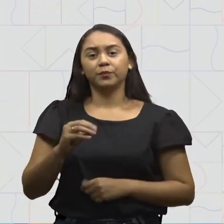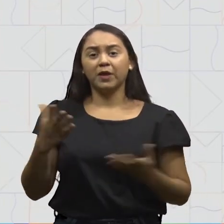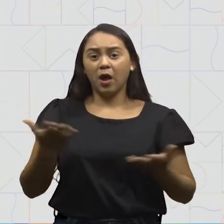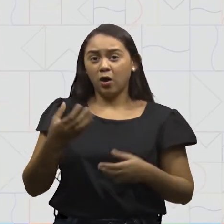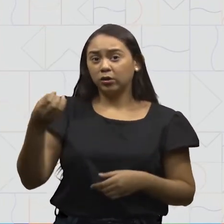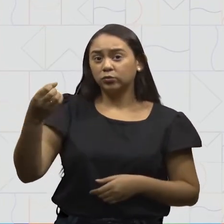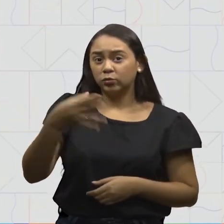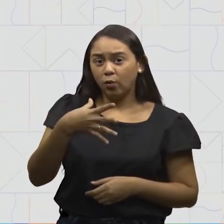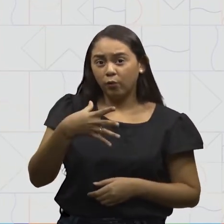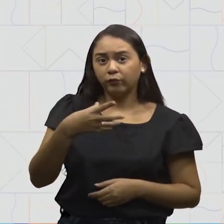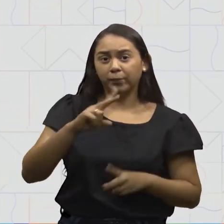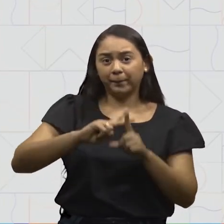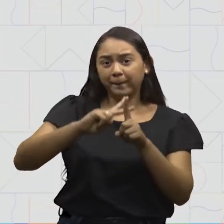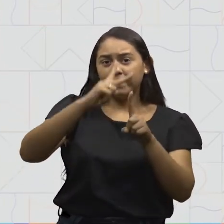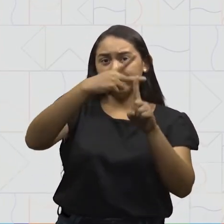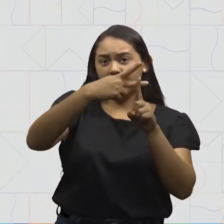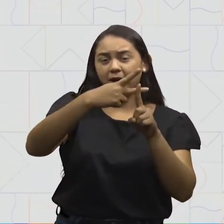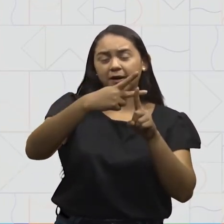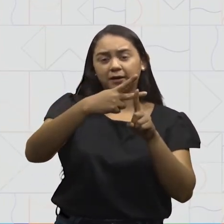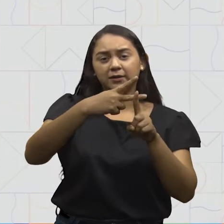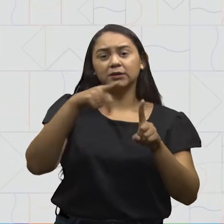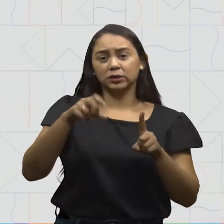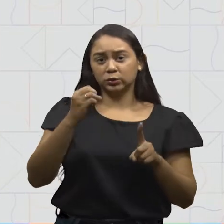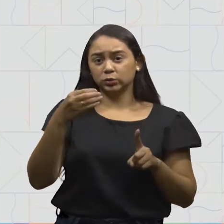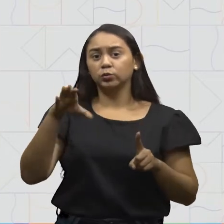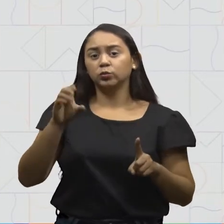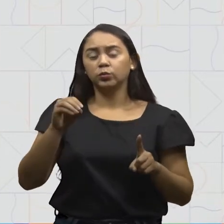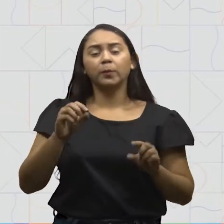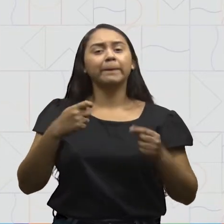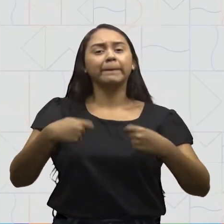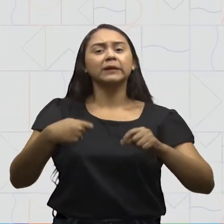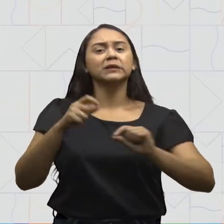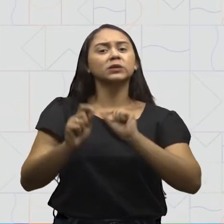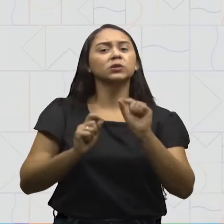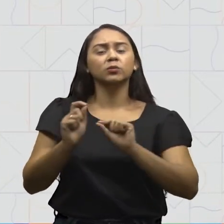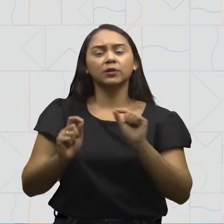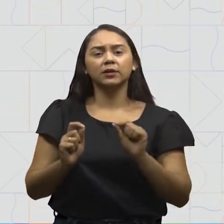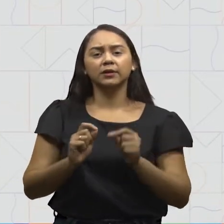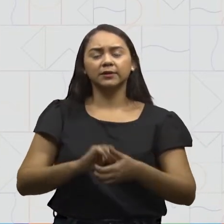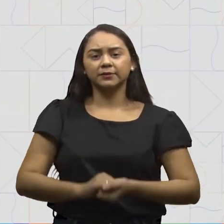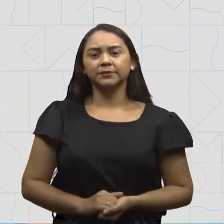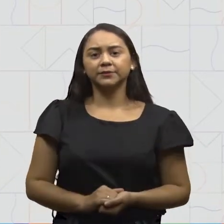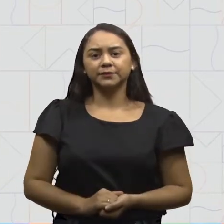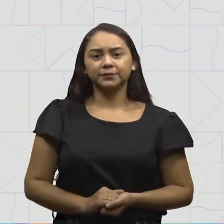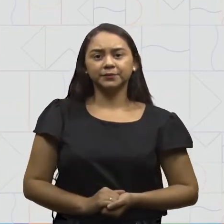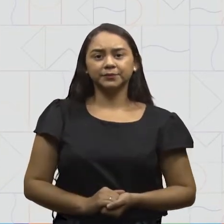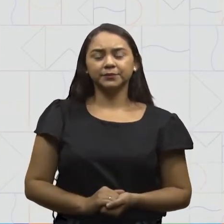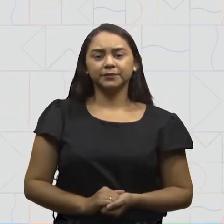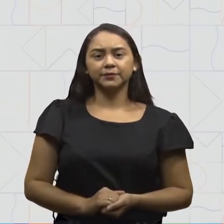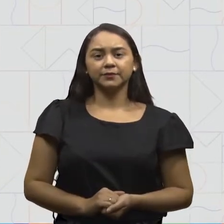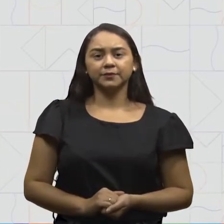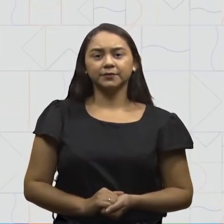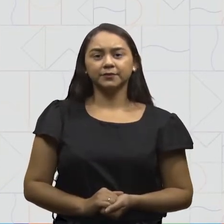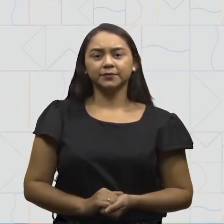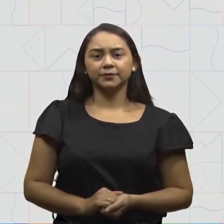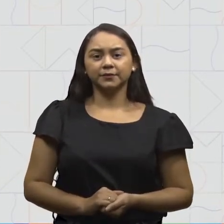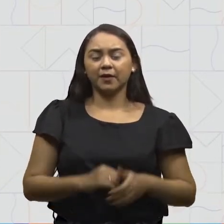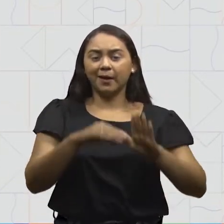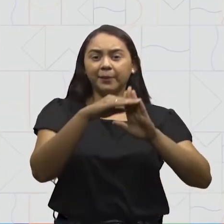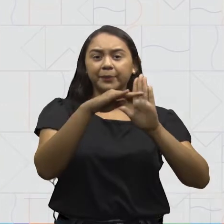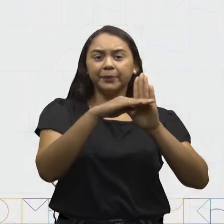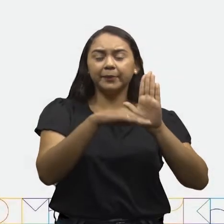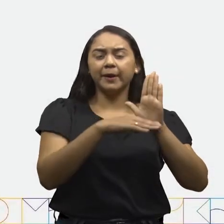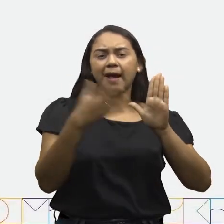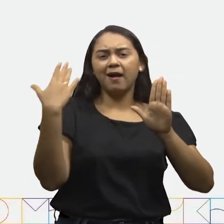quantidade, eu vou ter que preparar o dobro. Irei ter que dobrar a quantidade dos ingredientes.